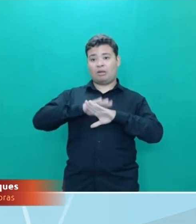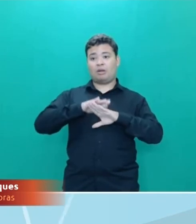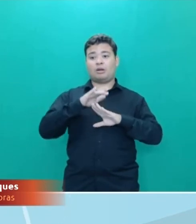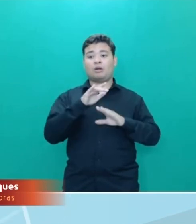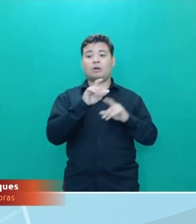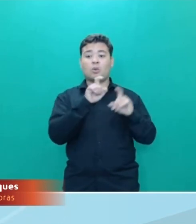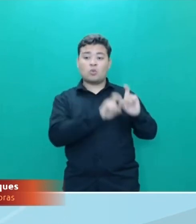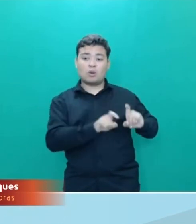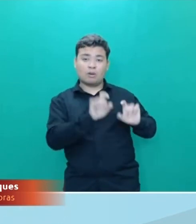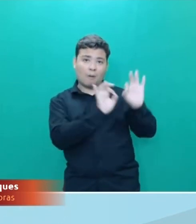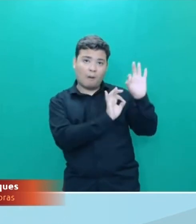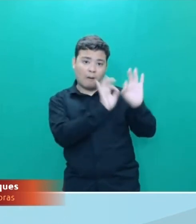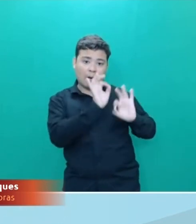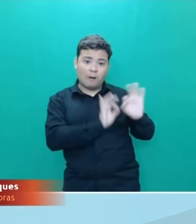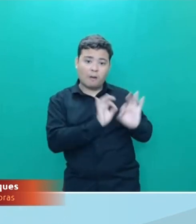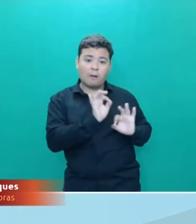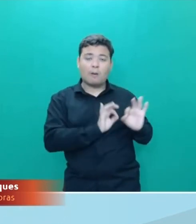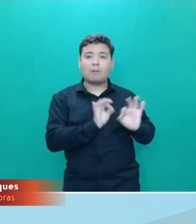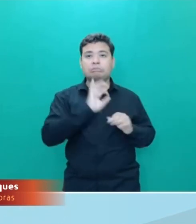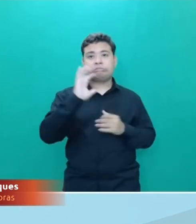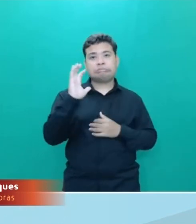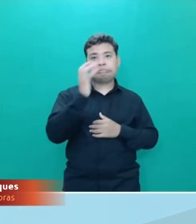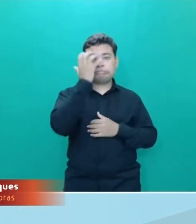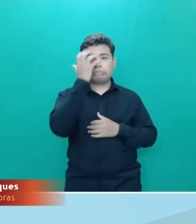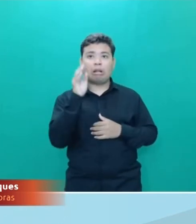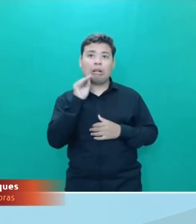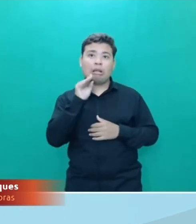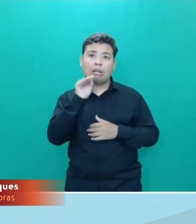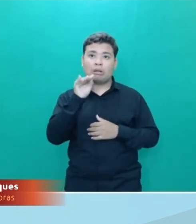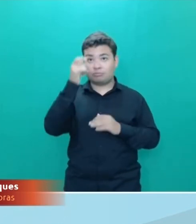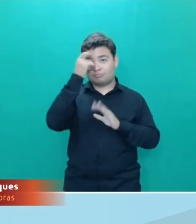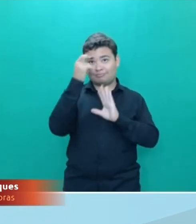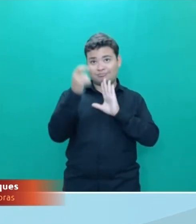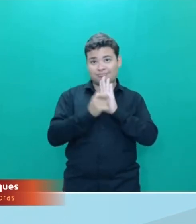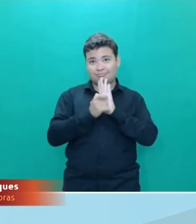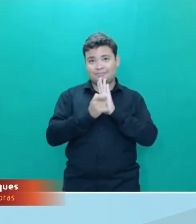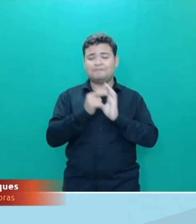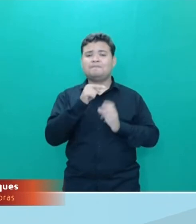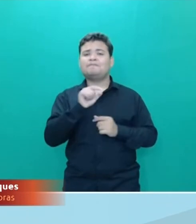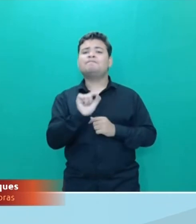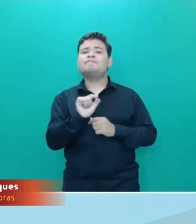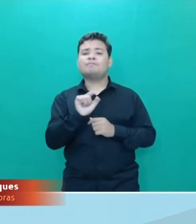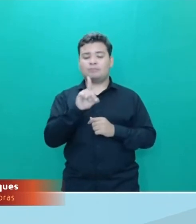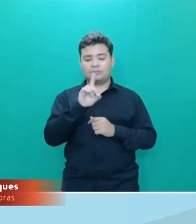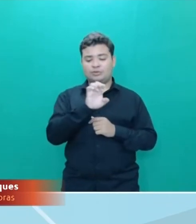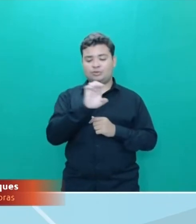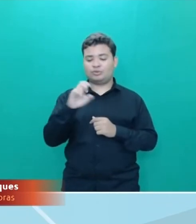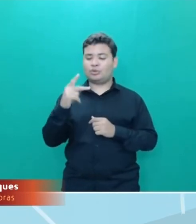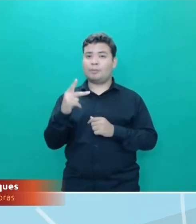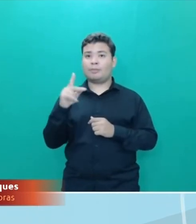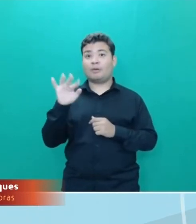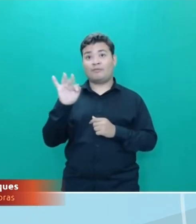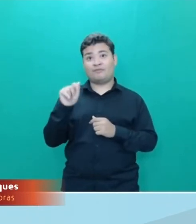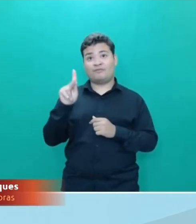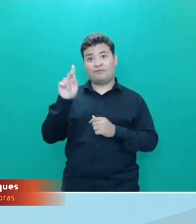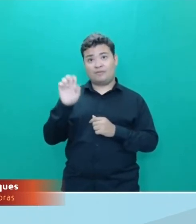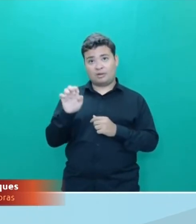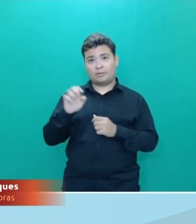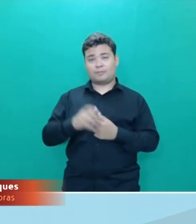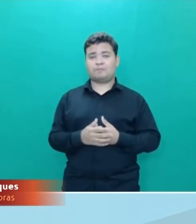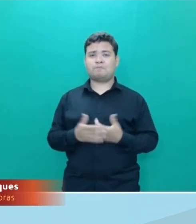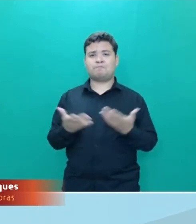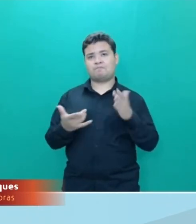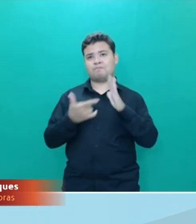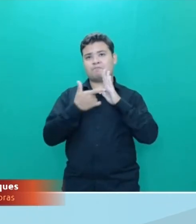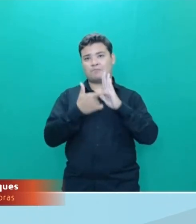computador, né, por inteligência artificial. Essa é a chamada de fake. Agora você confere um episódio